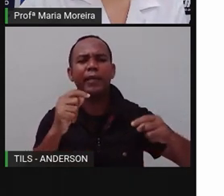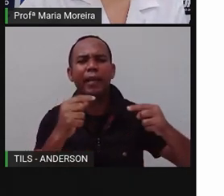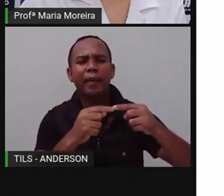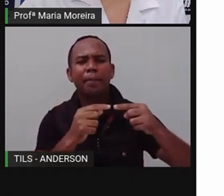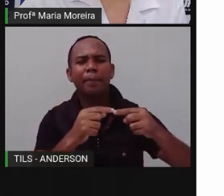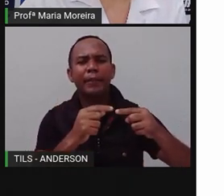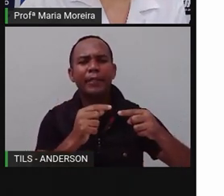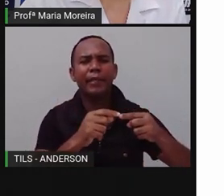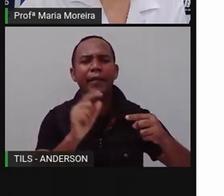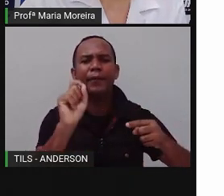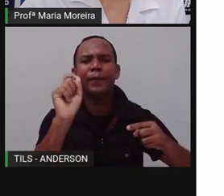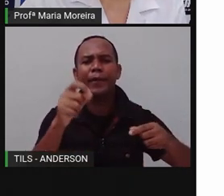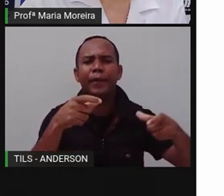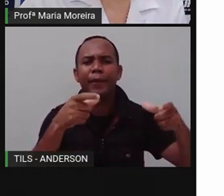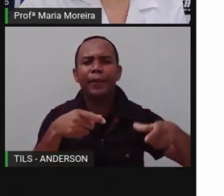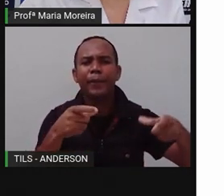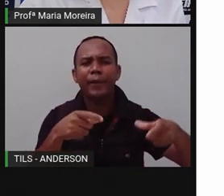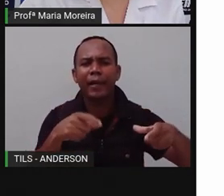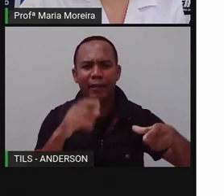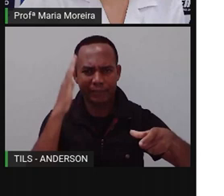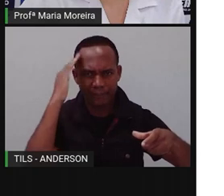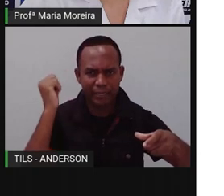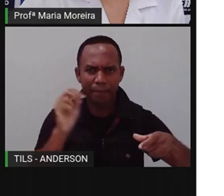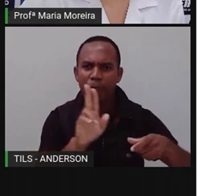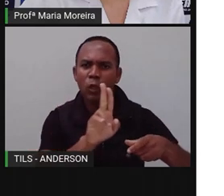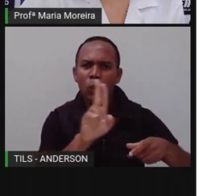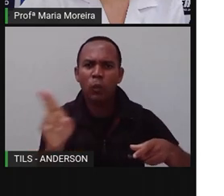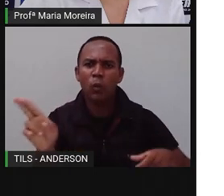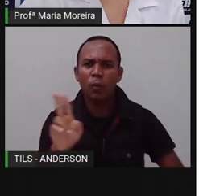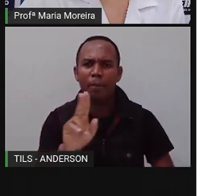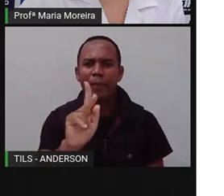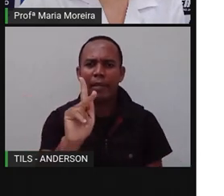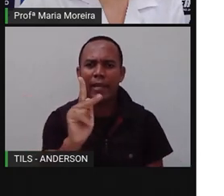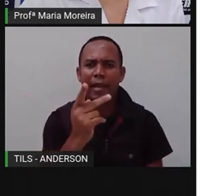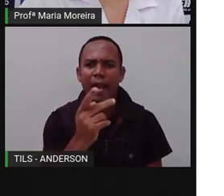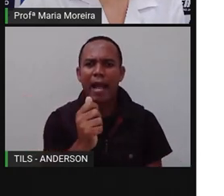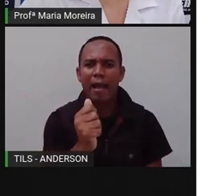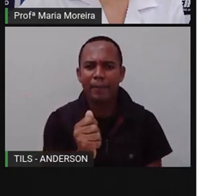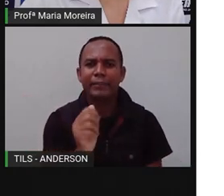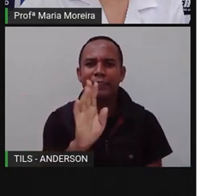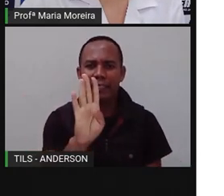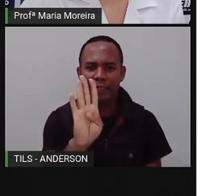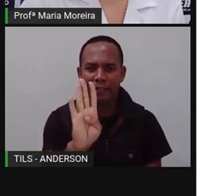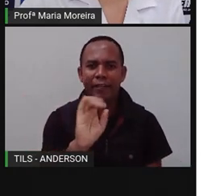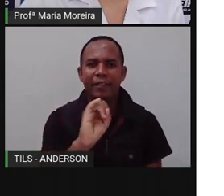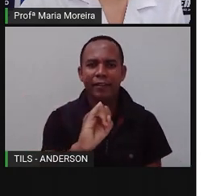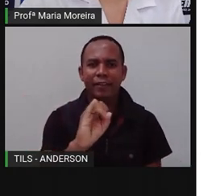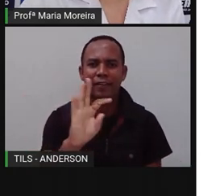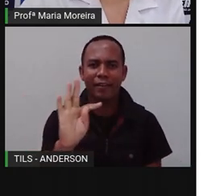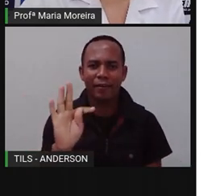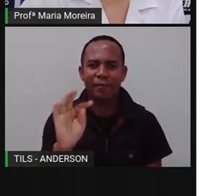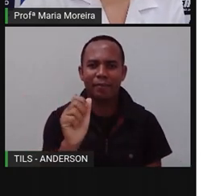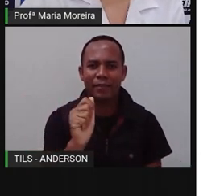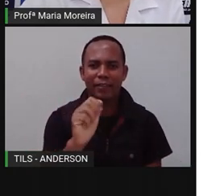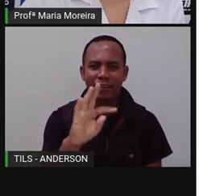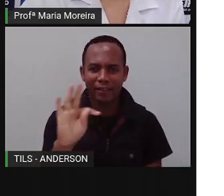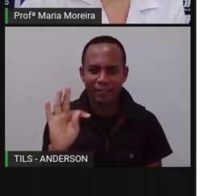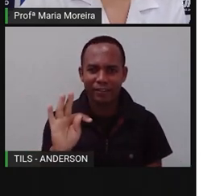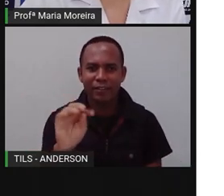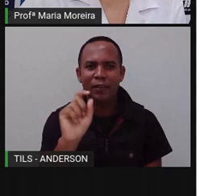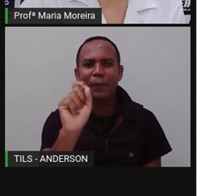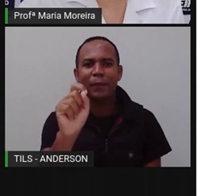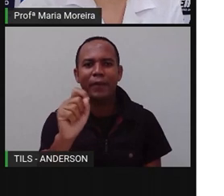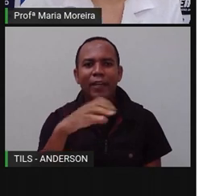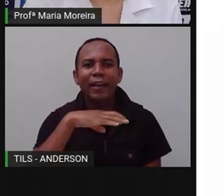O que é habitat? E aí, vocês sabem o que é habitat? Anderson sabe? Anderson sabe. Ah, é o mino exemplar,